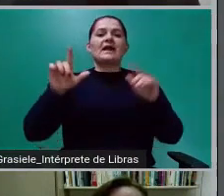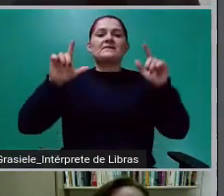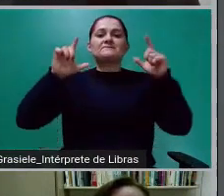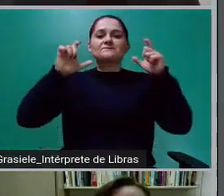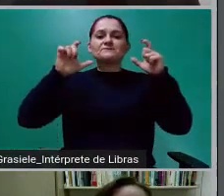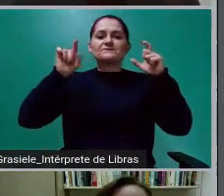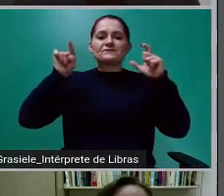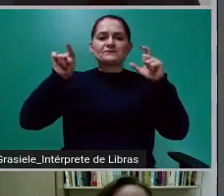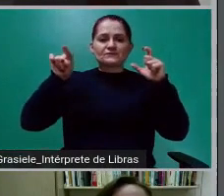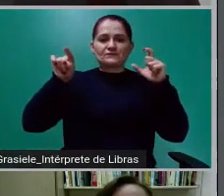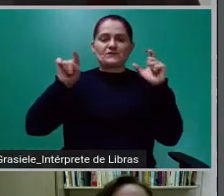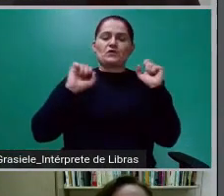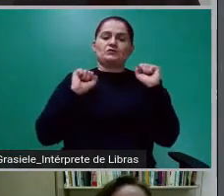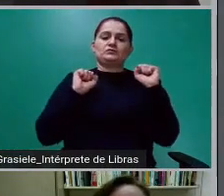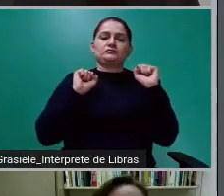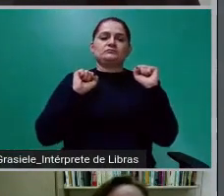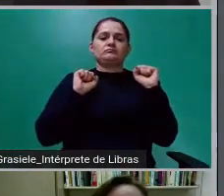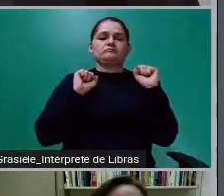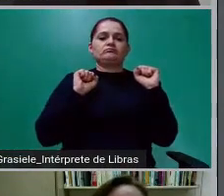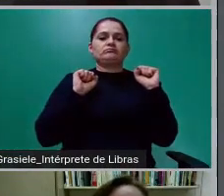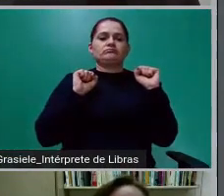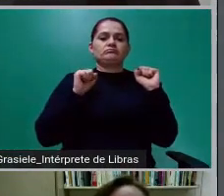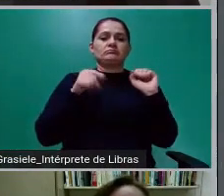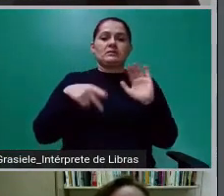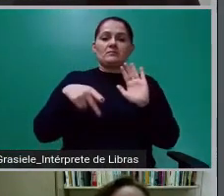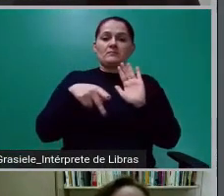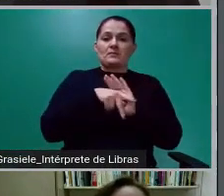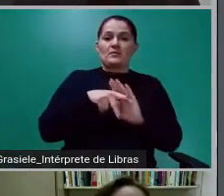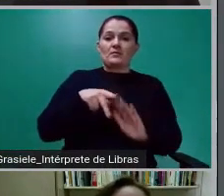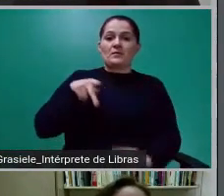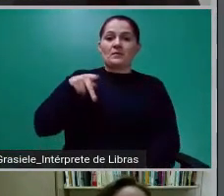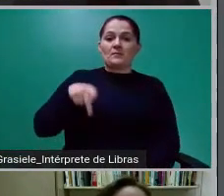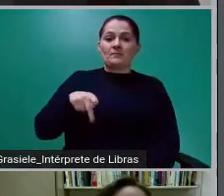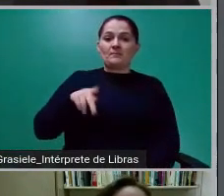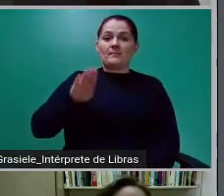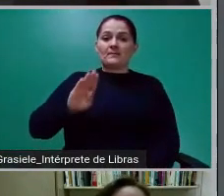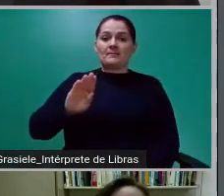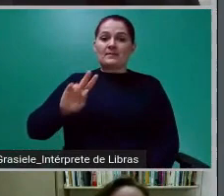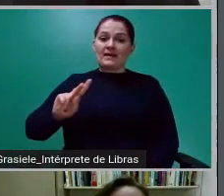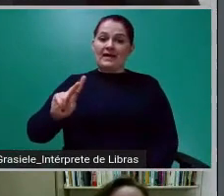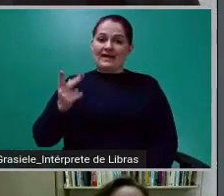da própria PBH Ativos SA.